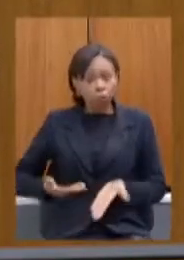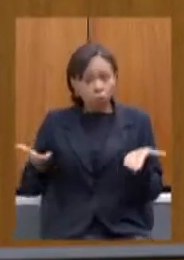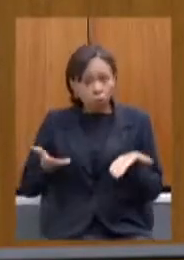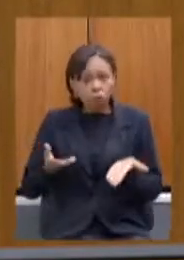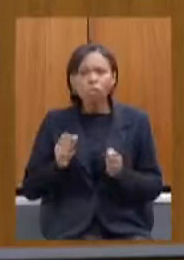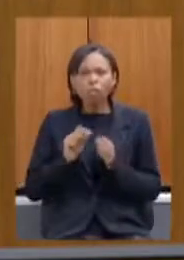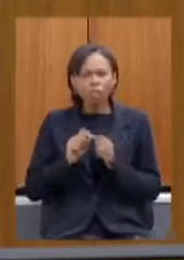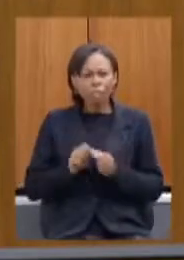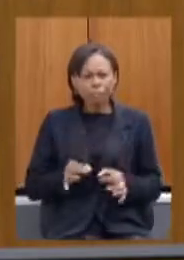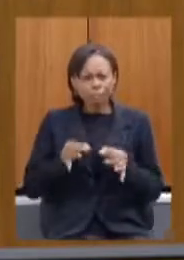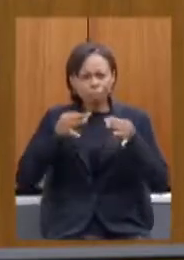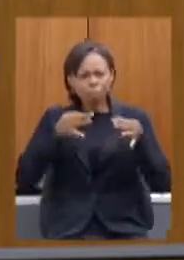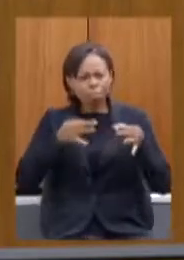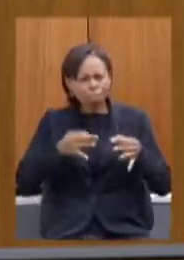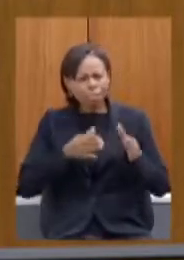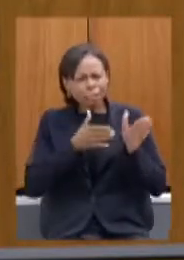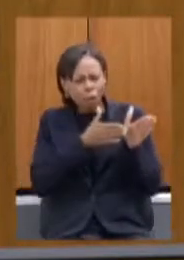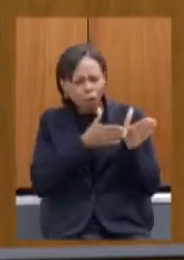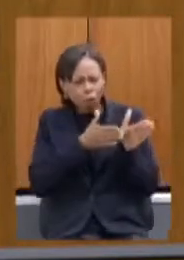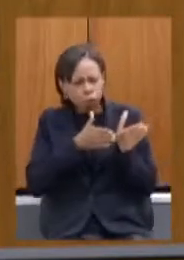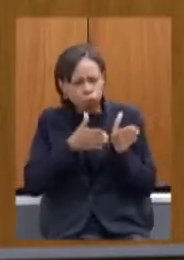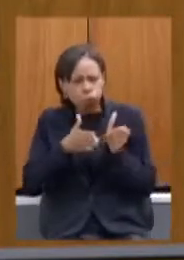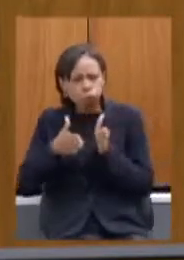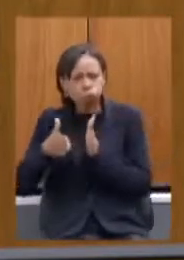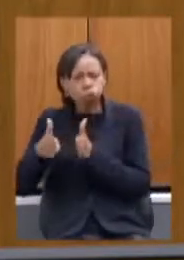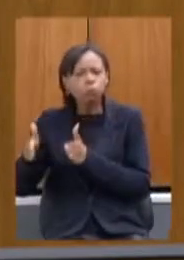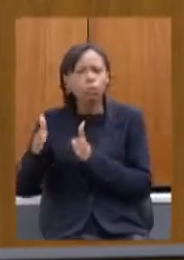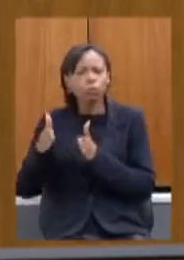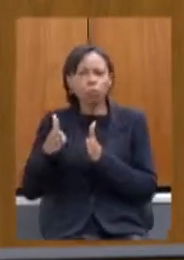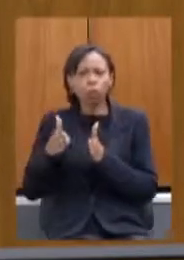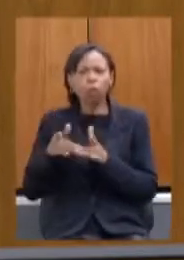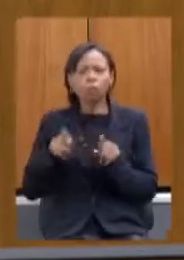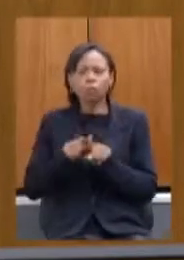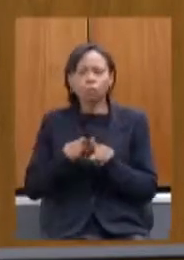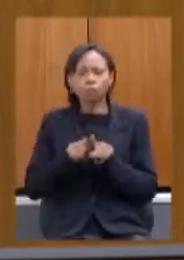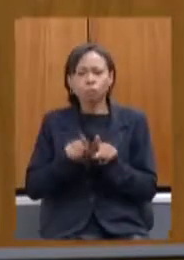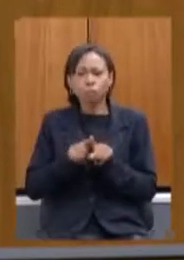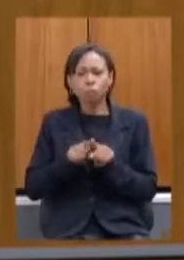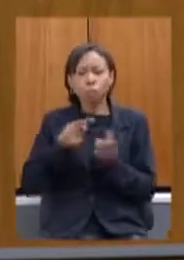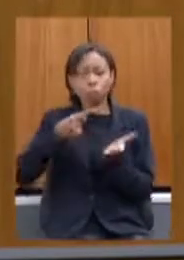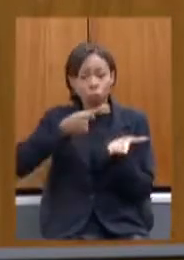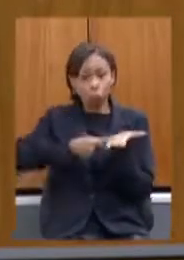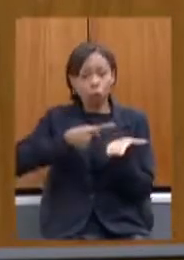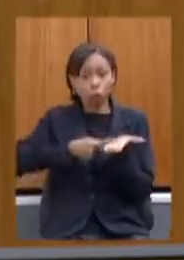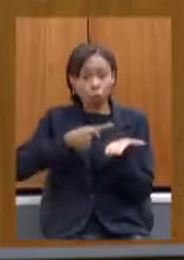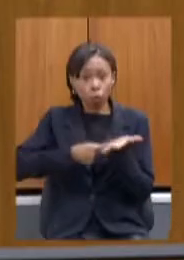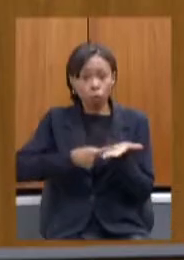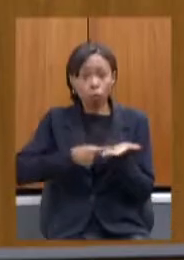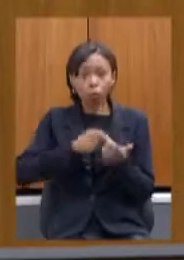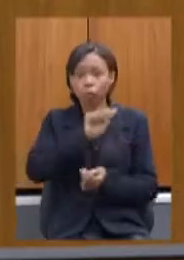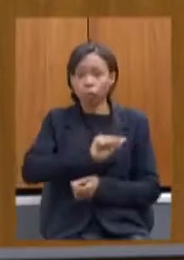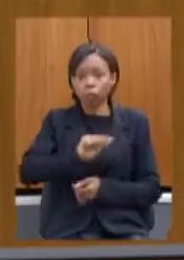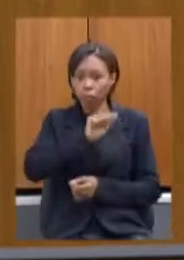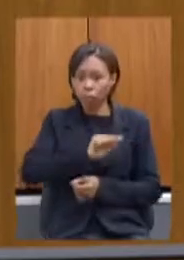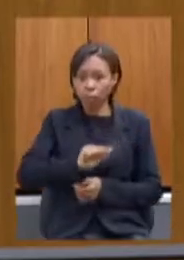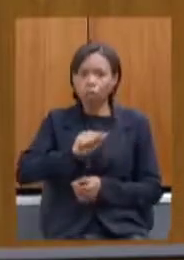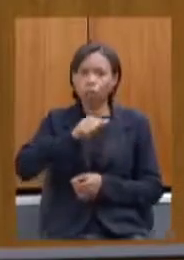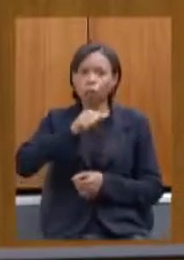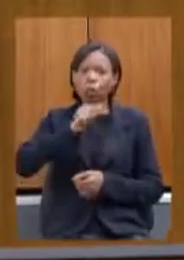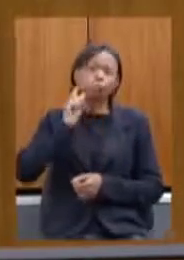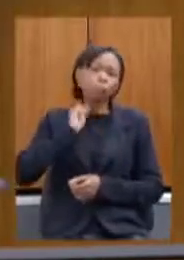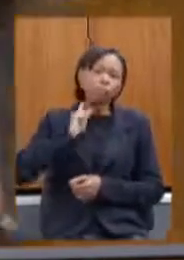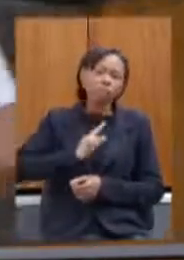forma correta desde o início e que inclusive através do acordo que foi feito com a Associação Mineira de Municípios